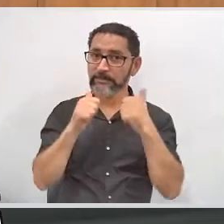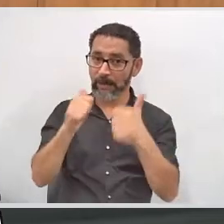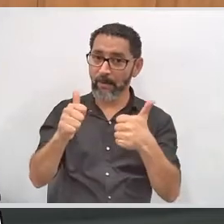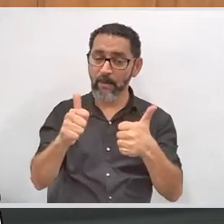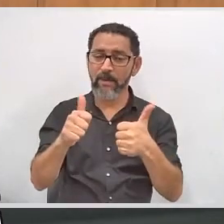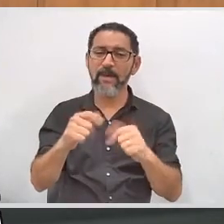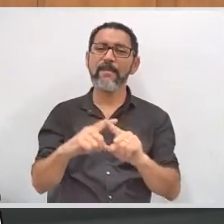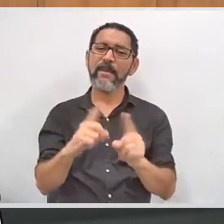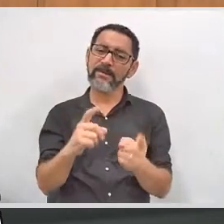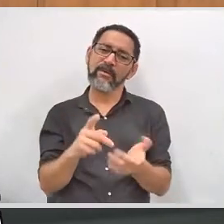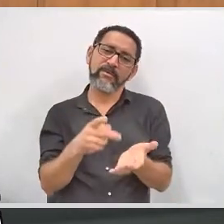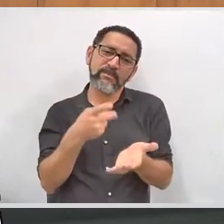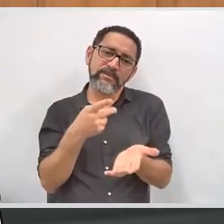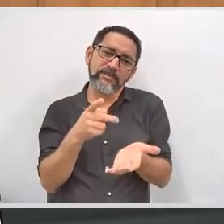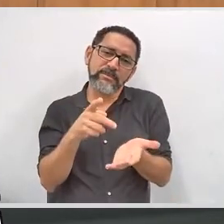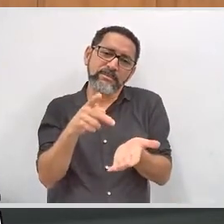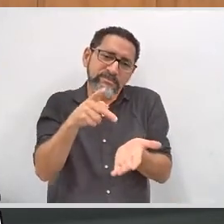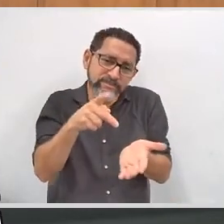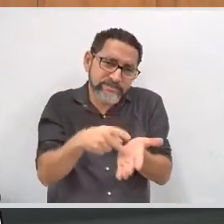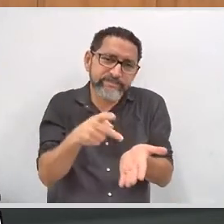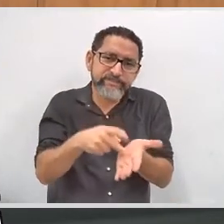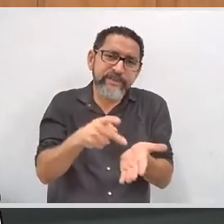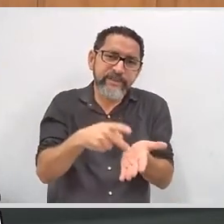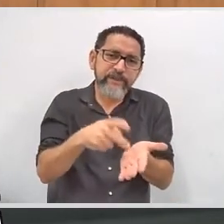tentar aumentar o número de sessões.